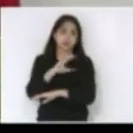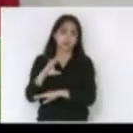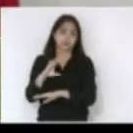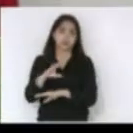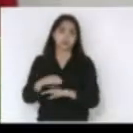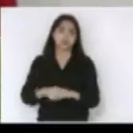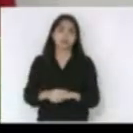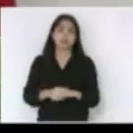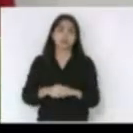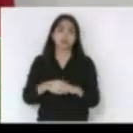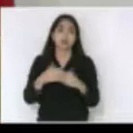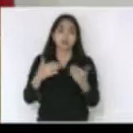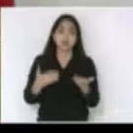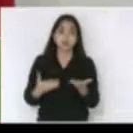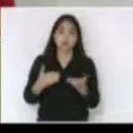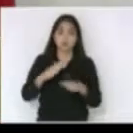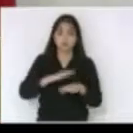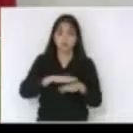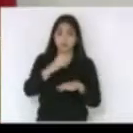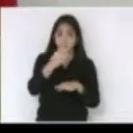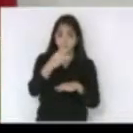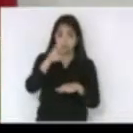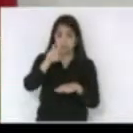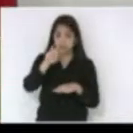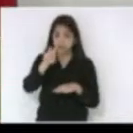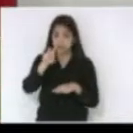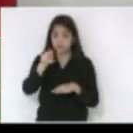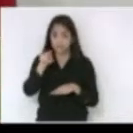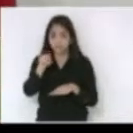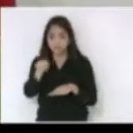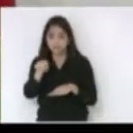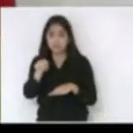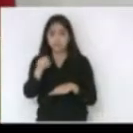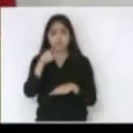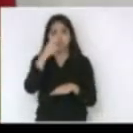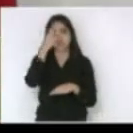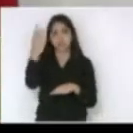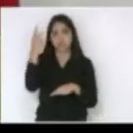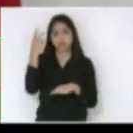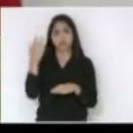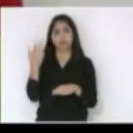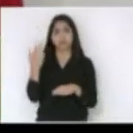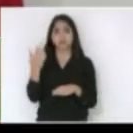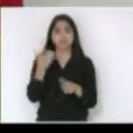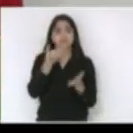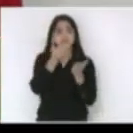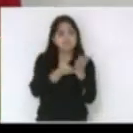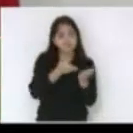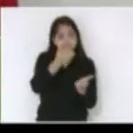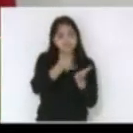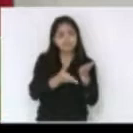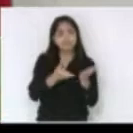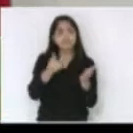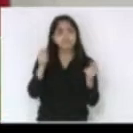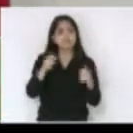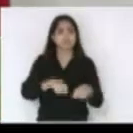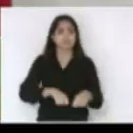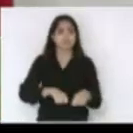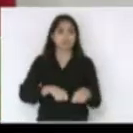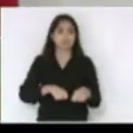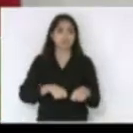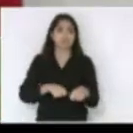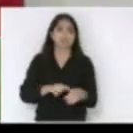aonde que mais de 35 mil pessoas são atendidas pelo hospital Nossa Senhora das Dores